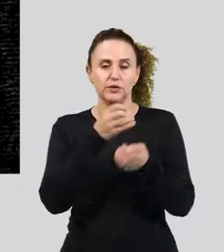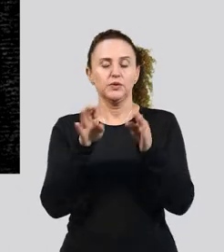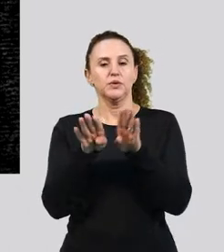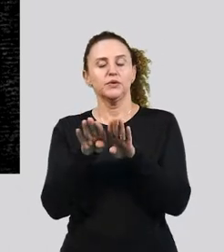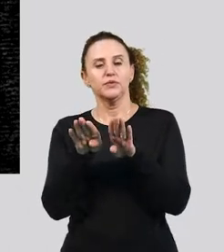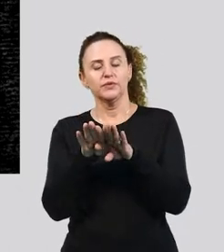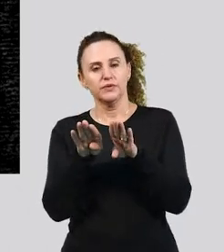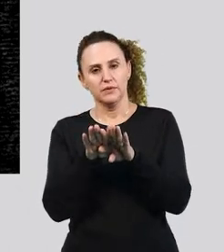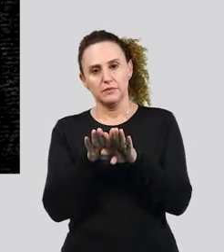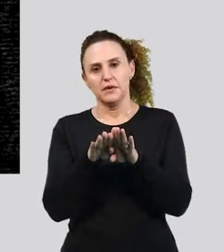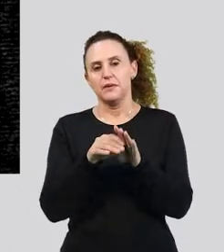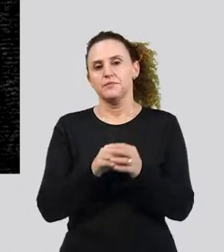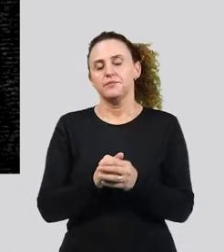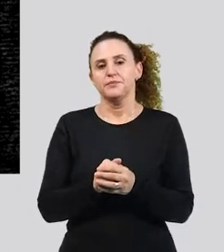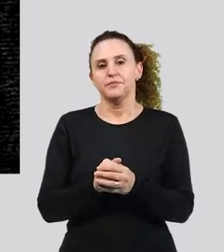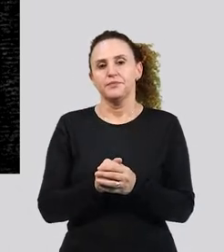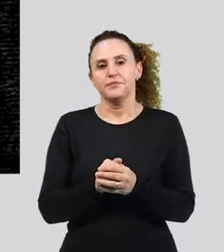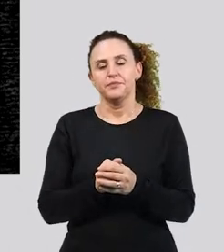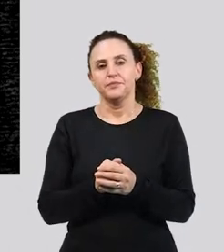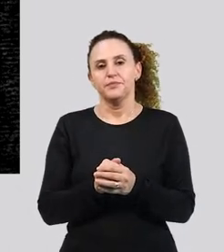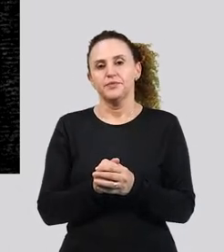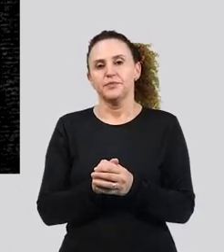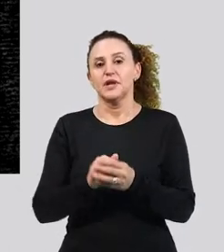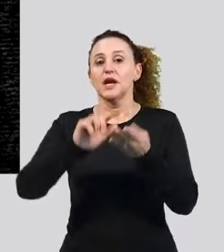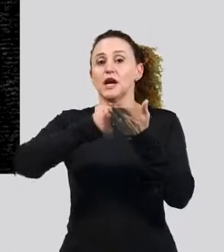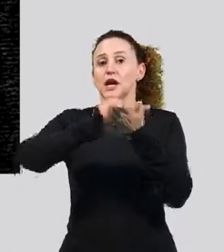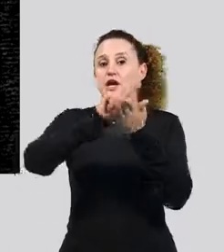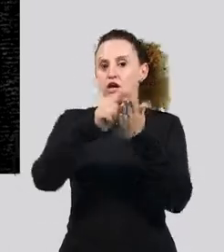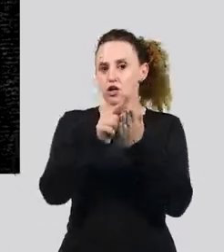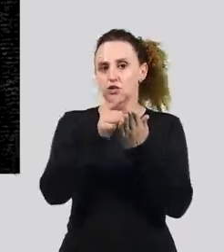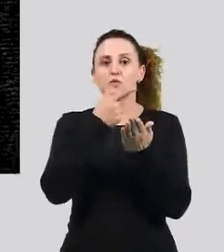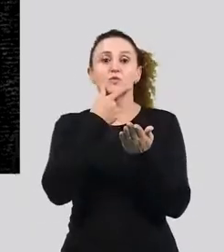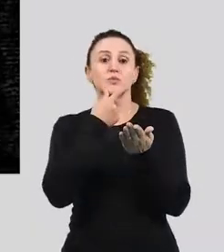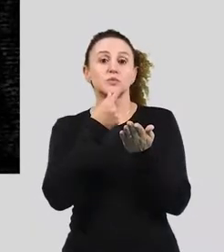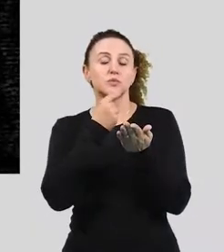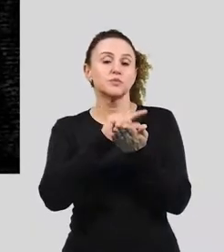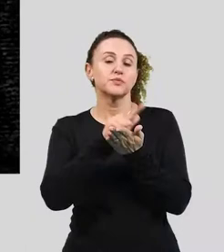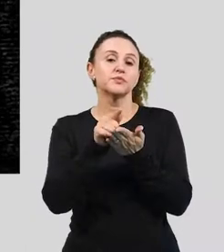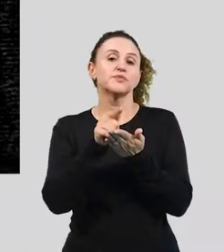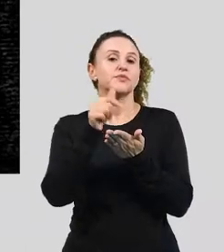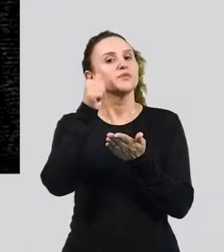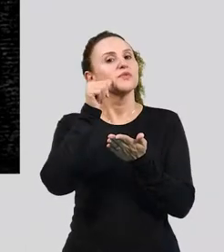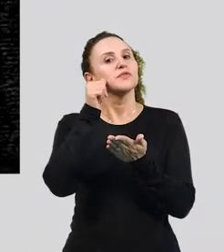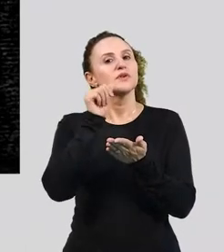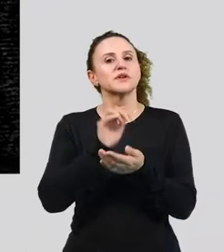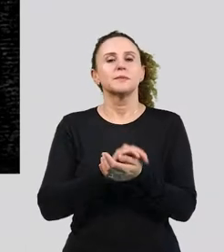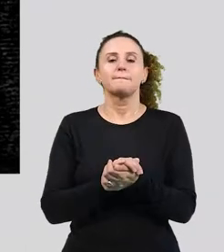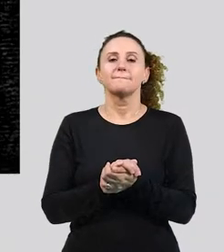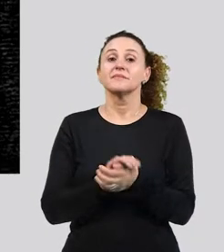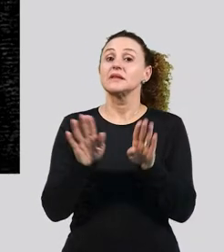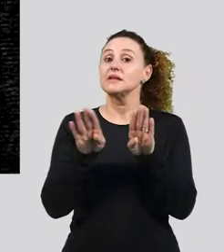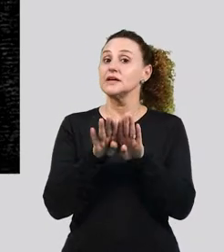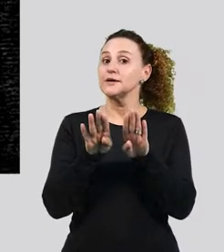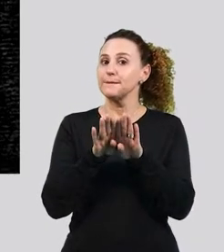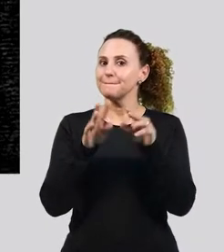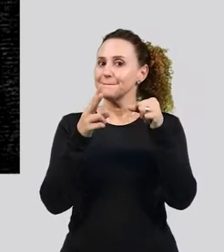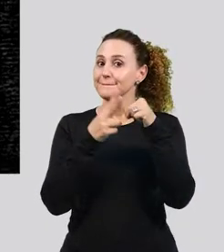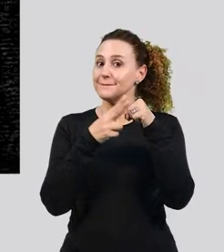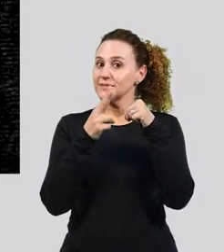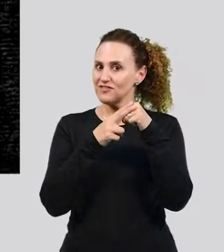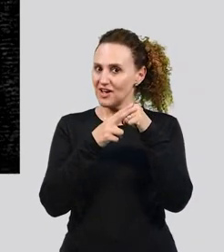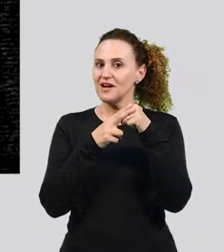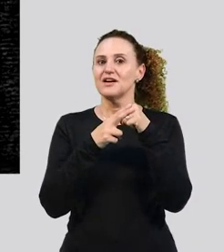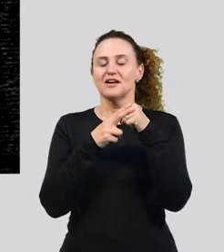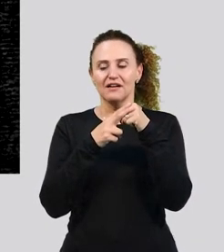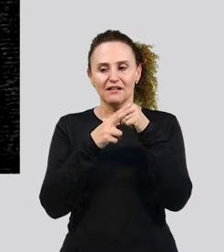masculino, em número, singular e plural. E o verbo que vai variar também, só que o